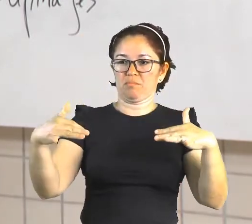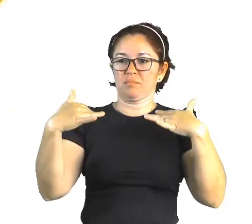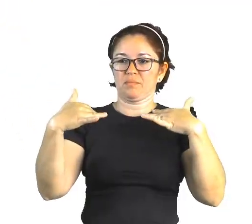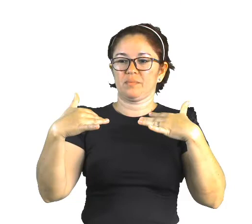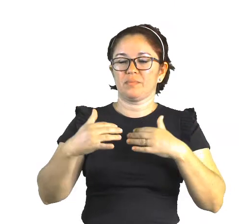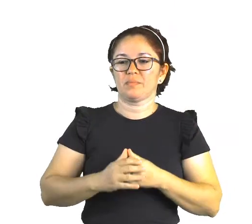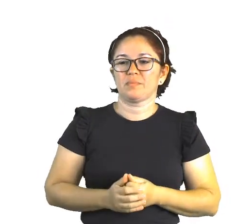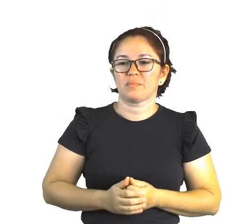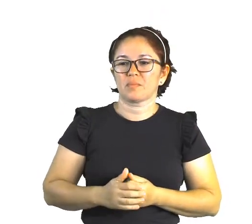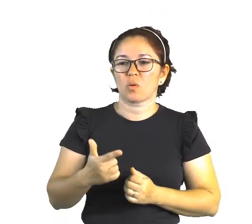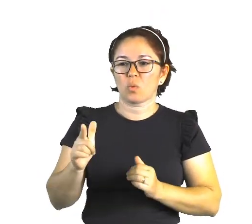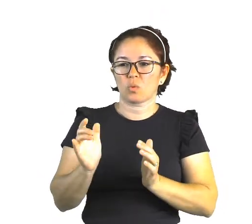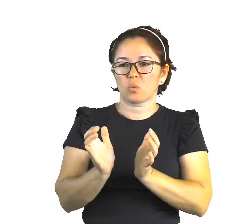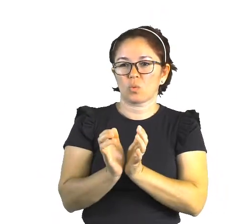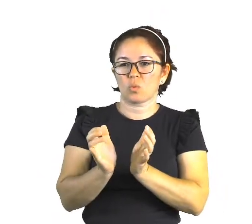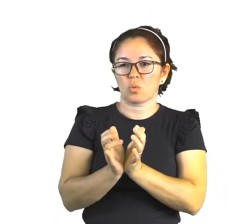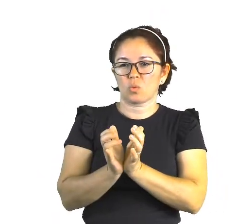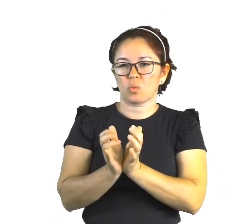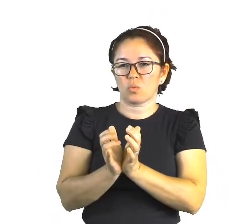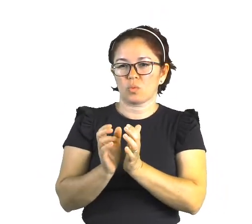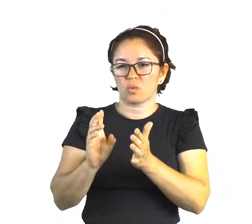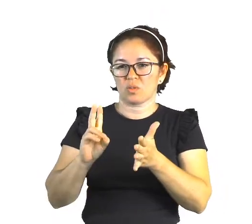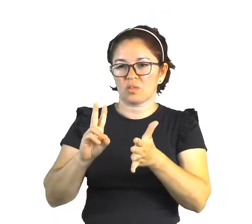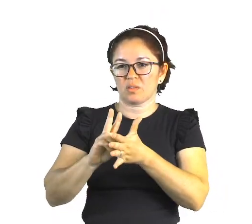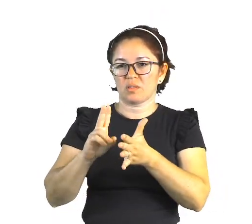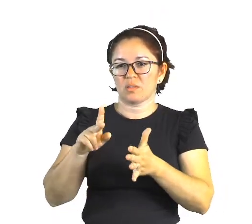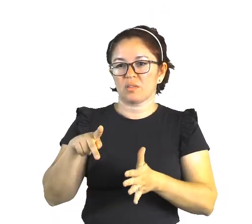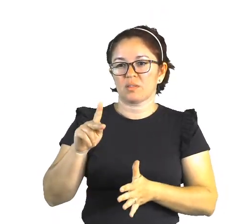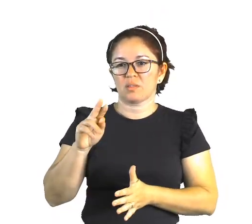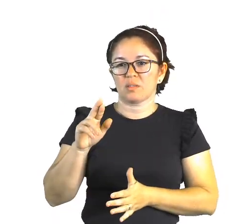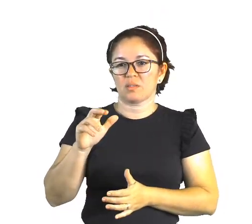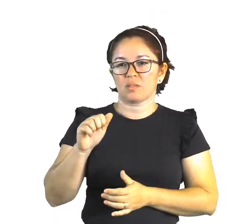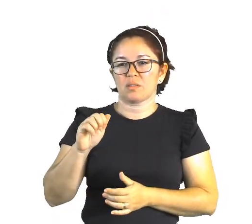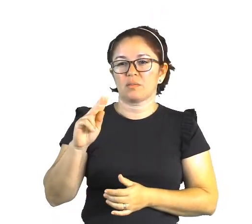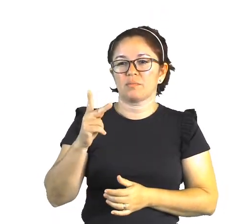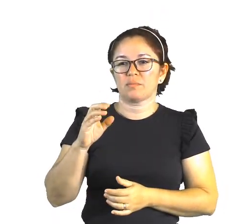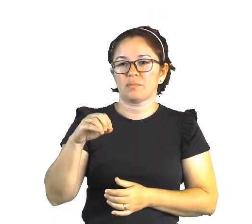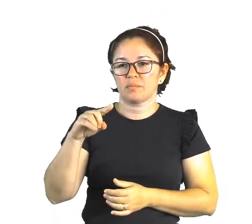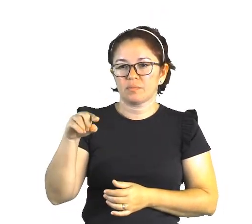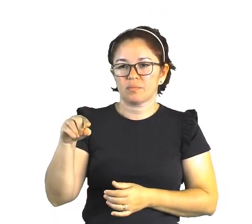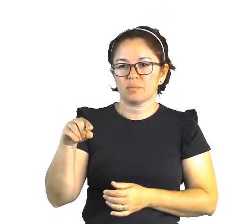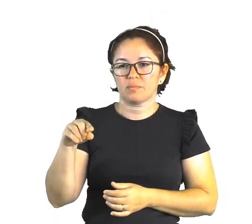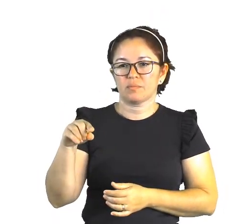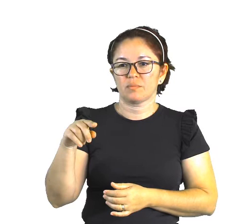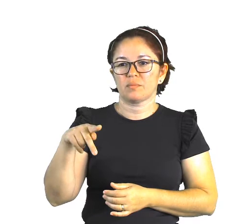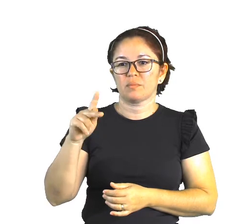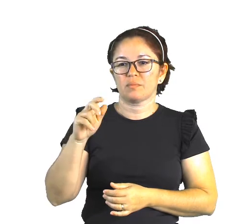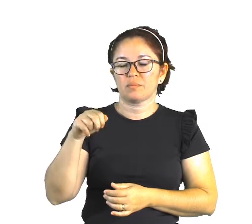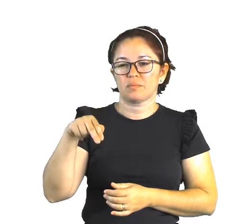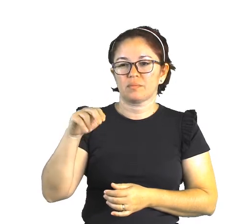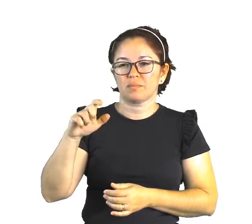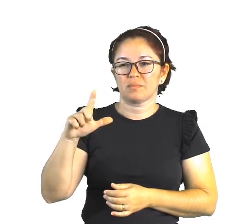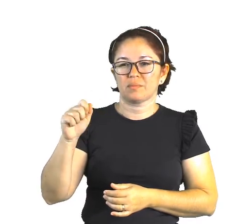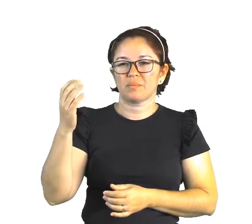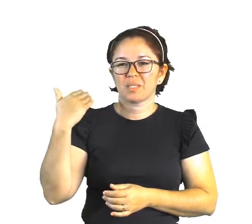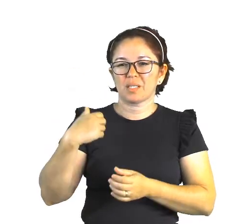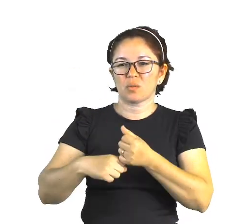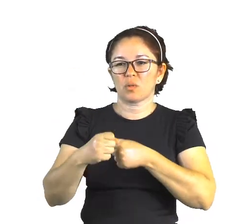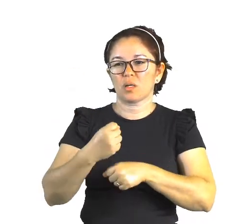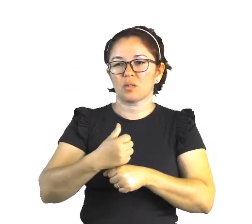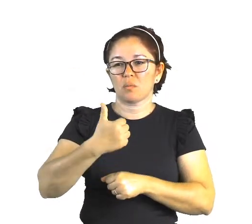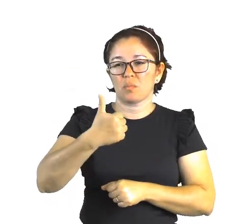Crao Canela. Os Crao Canela, eles foram expropriados de suas terras na década de 70 e eles